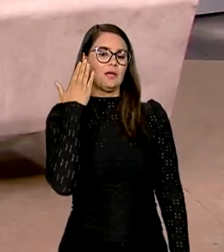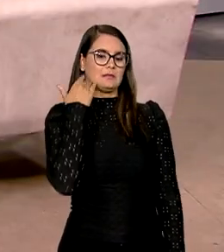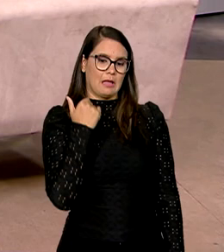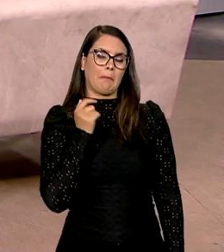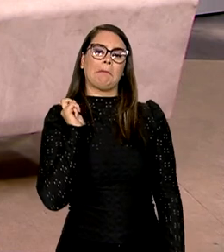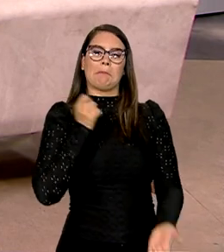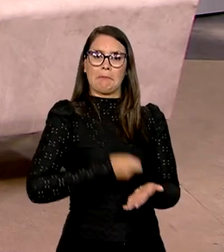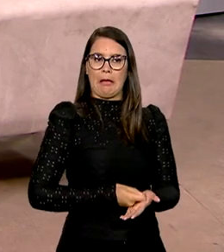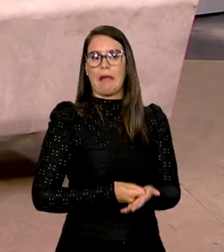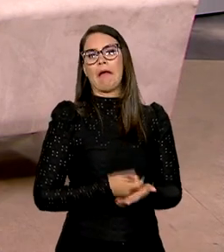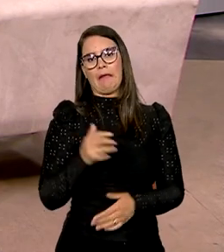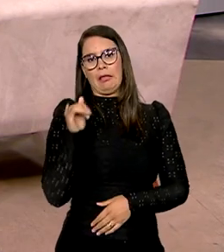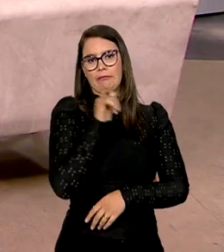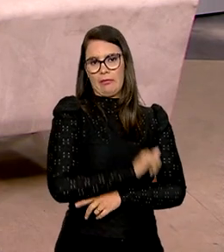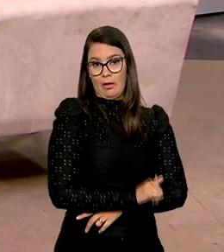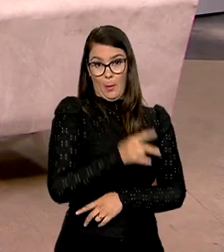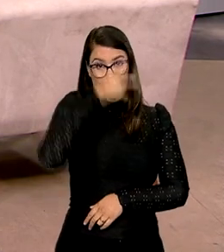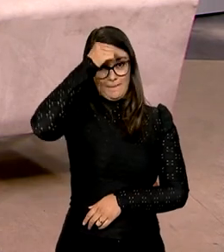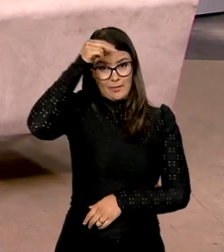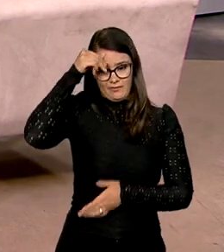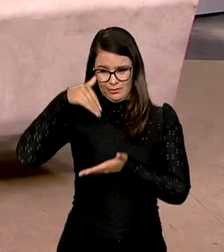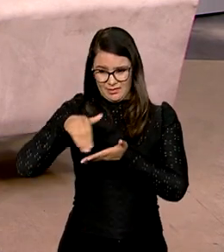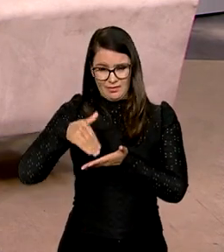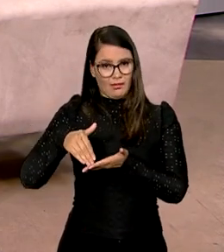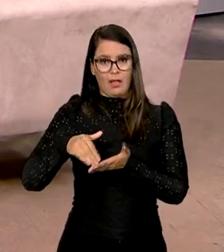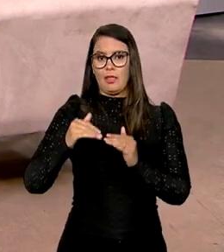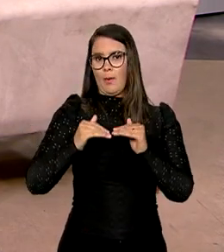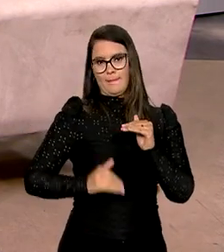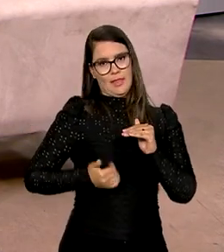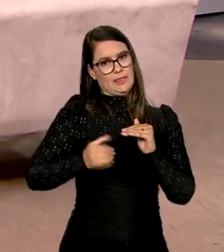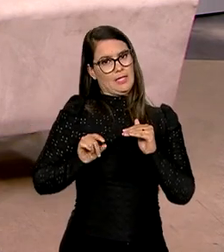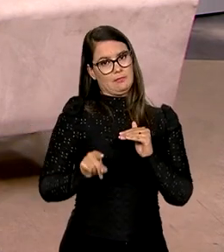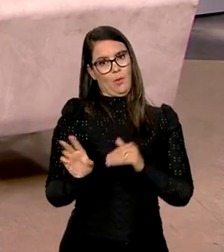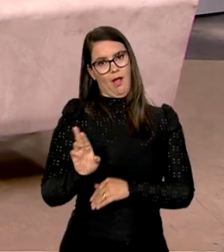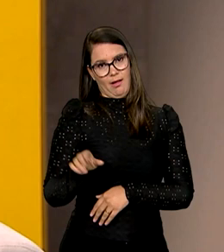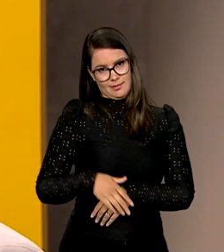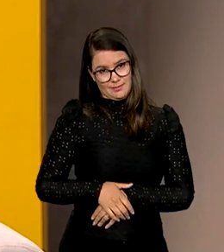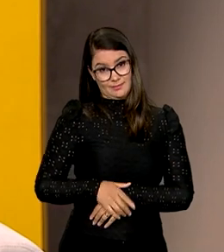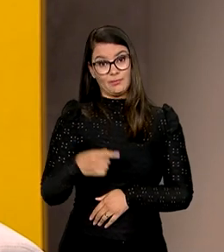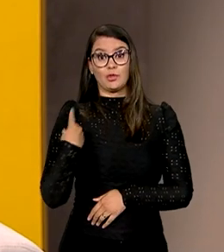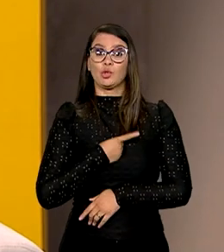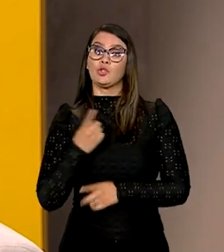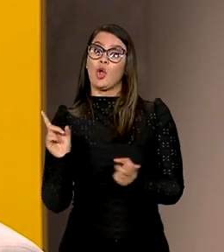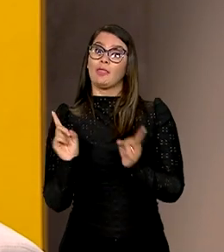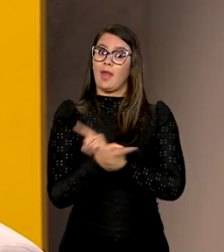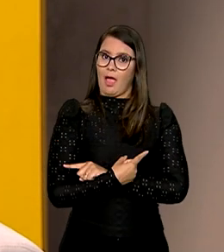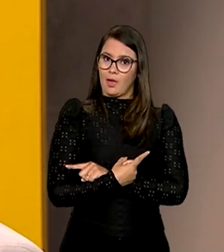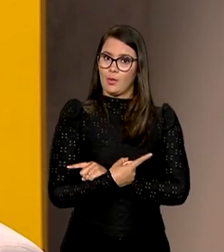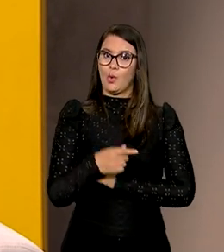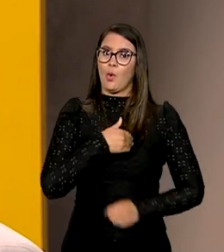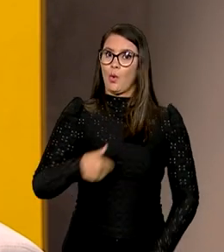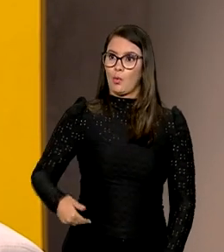diária. Uma vinda à Brasília de um prefeito, de um secretário, não fica menos de 10 mil reais. E a gente faz o contrário, né? A presença do governo